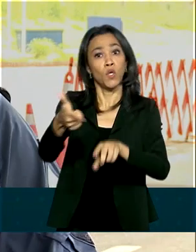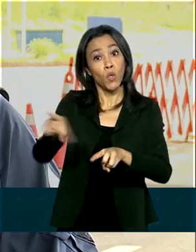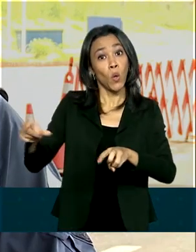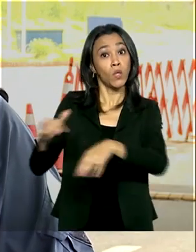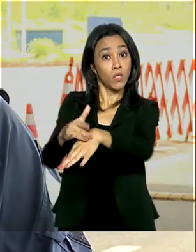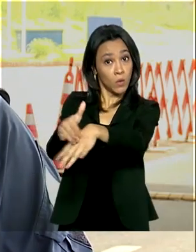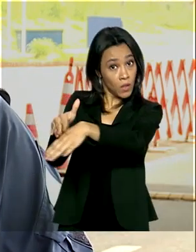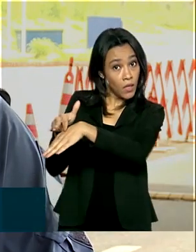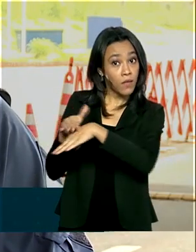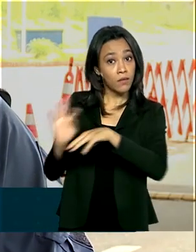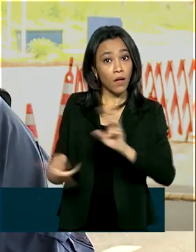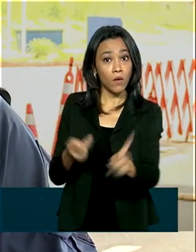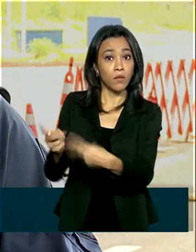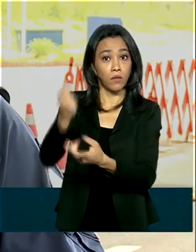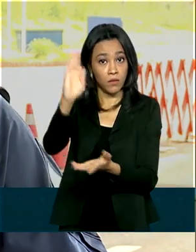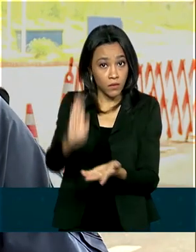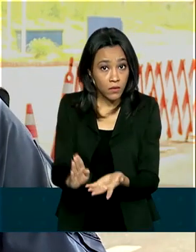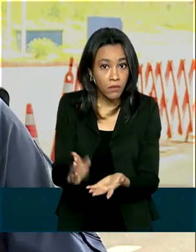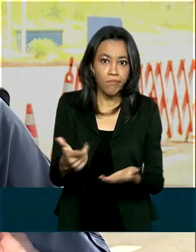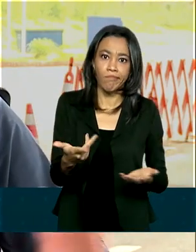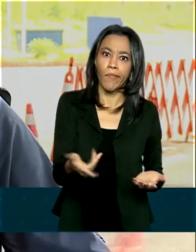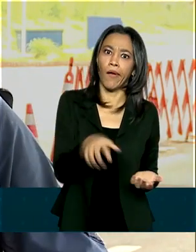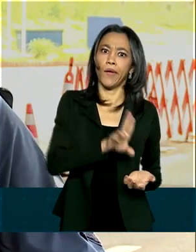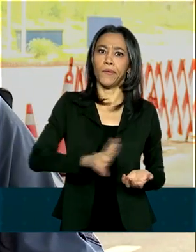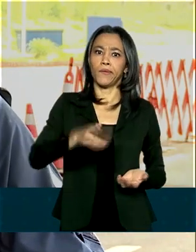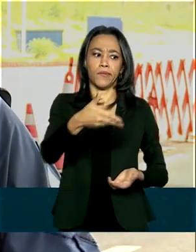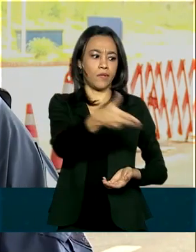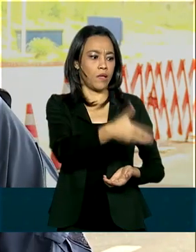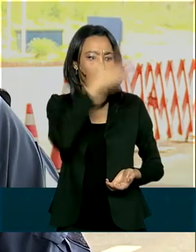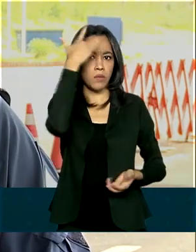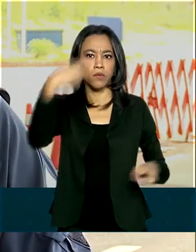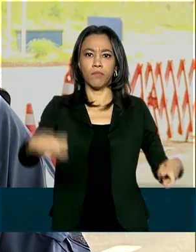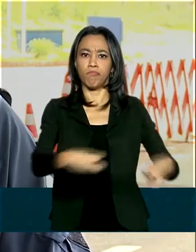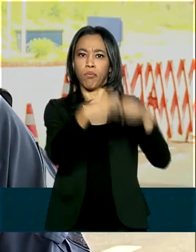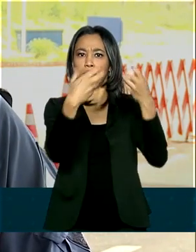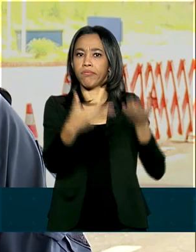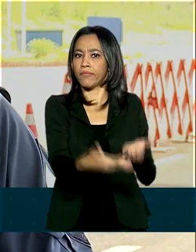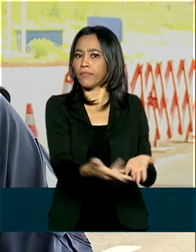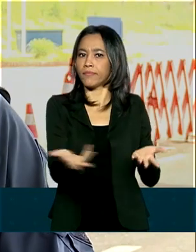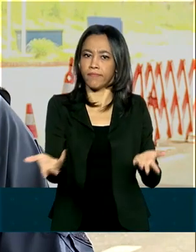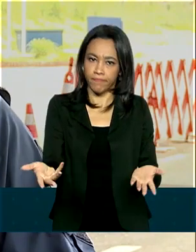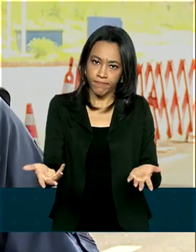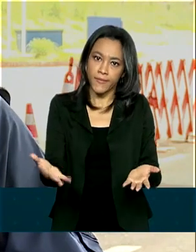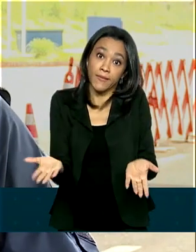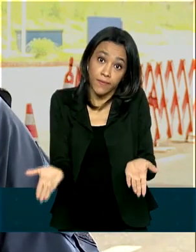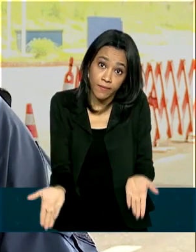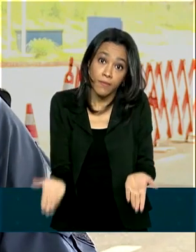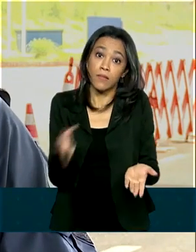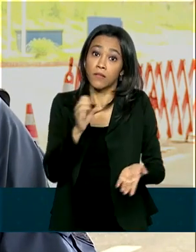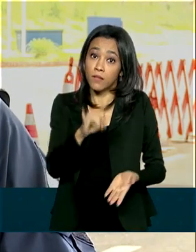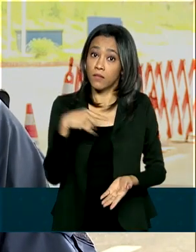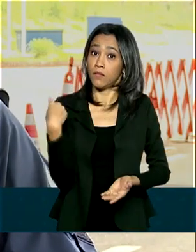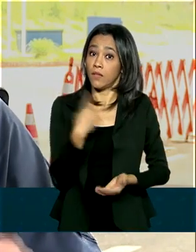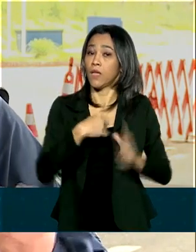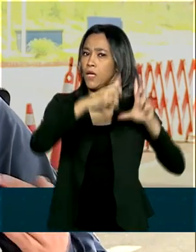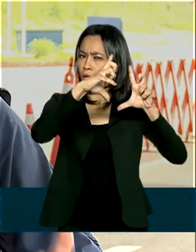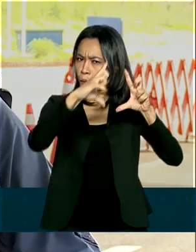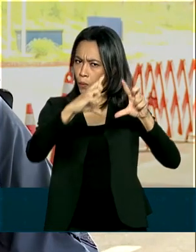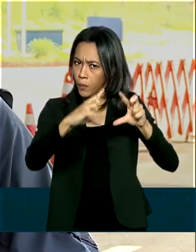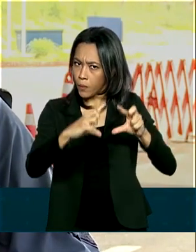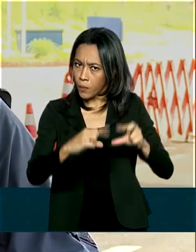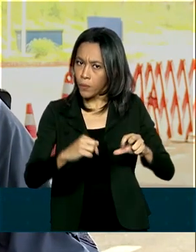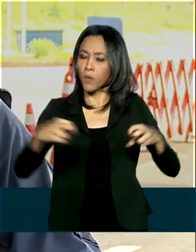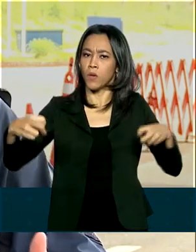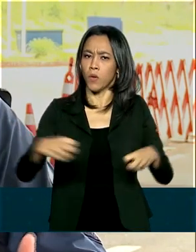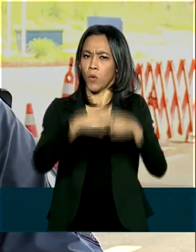acontecendo na nação, elas são aplicadas às vítimas de acidentes de trânsito. Então, se nós reduzirmos os